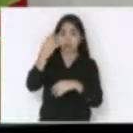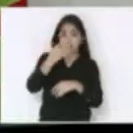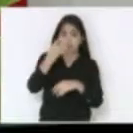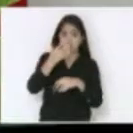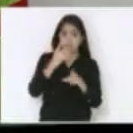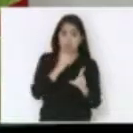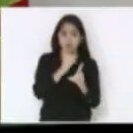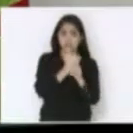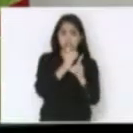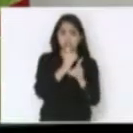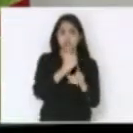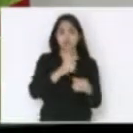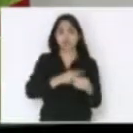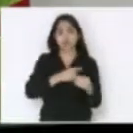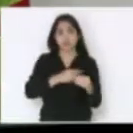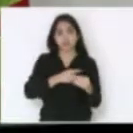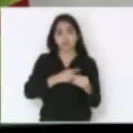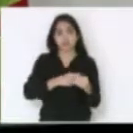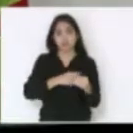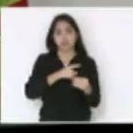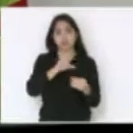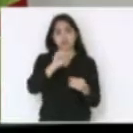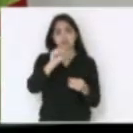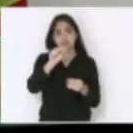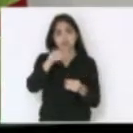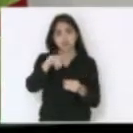no município de